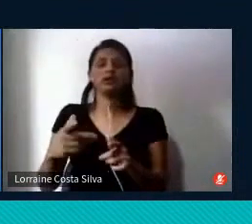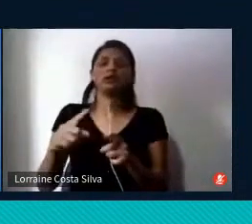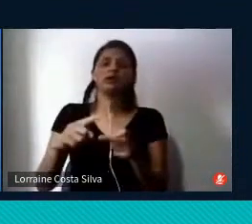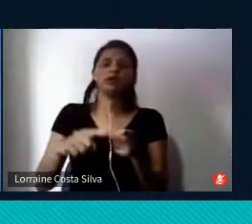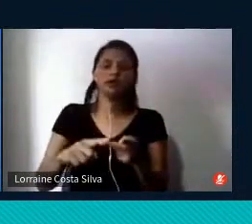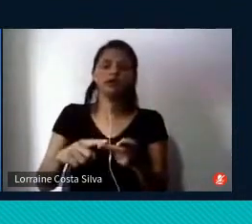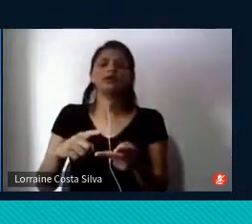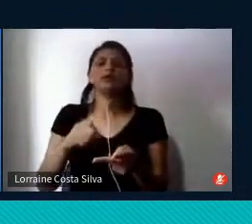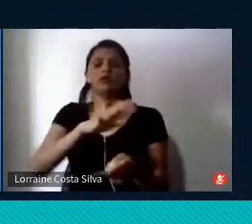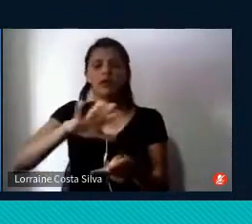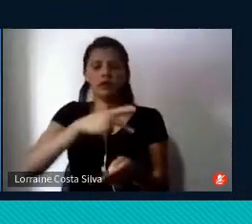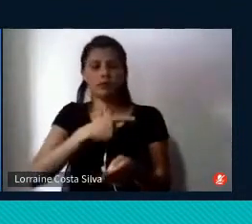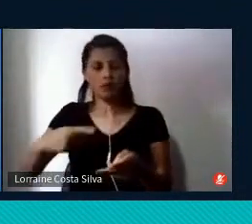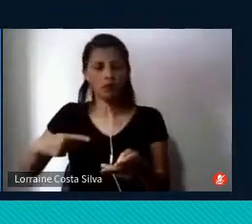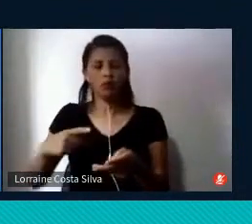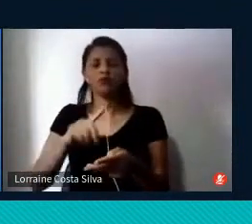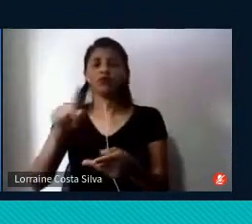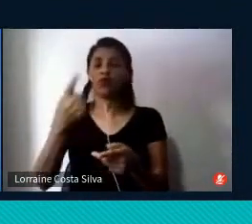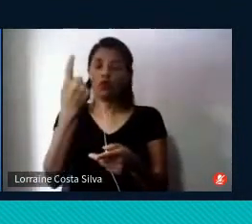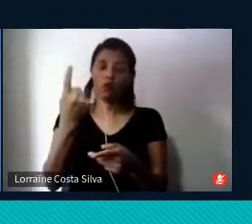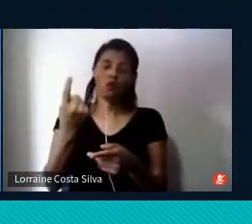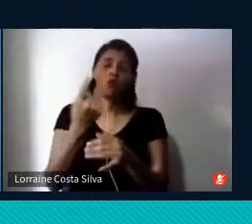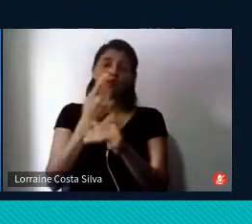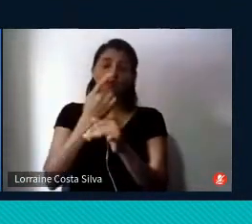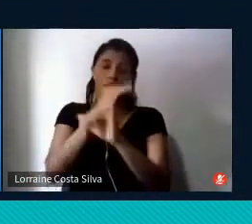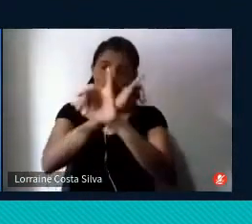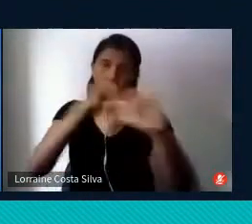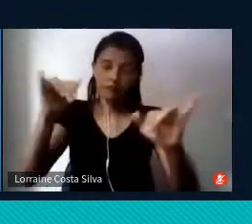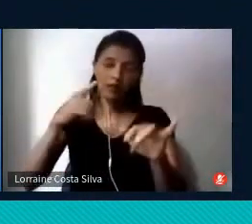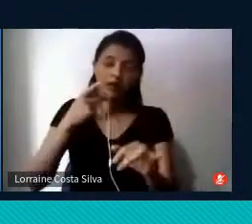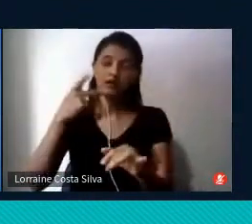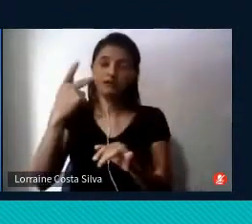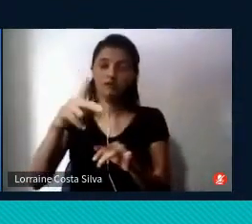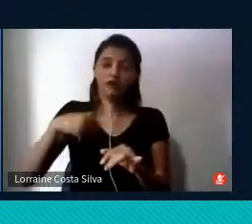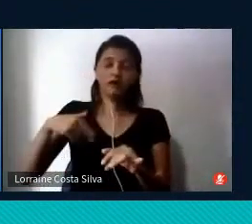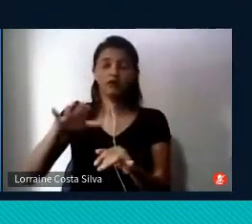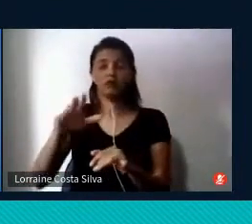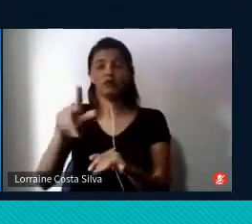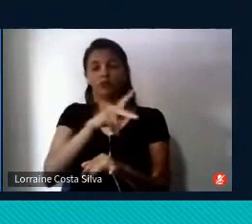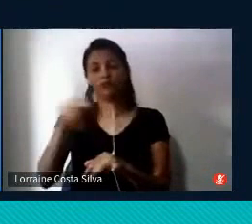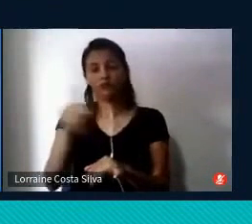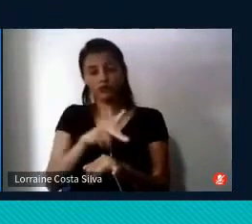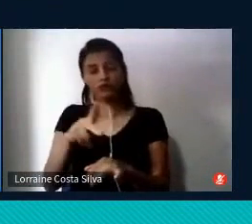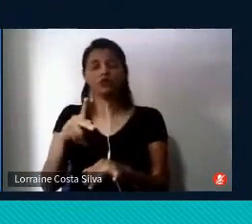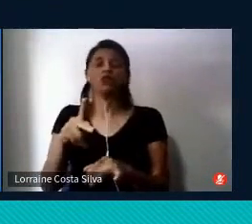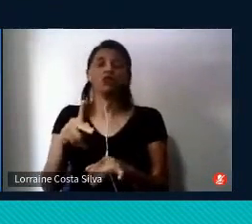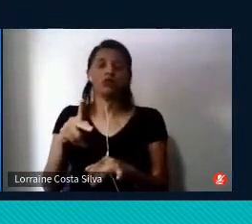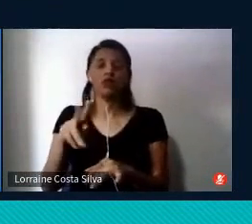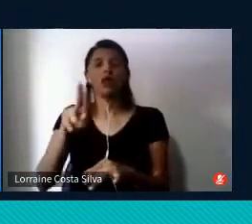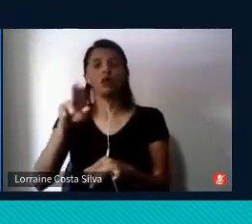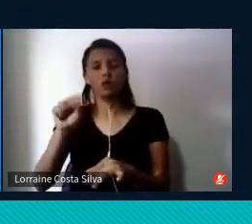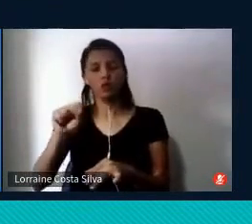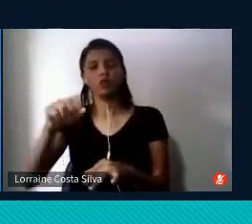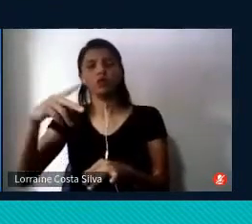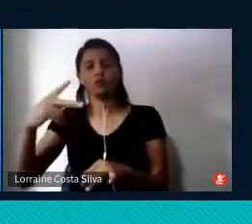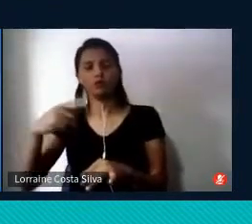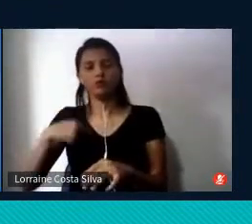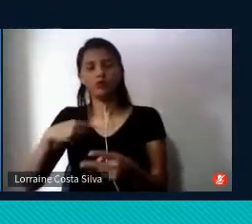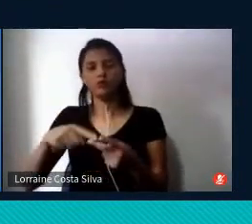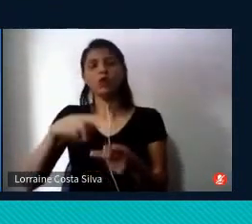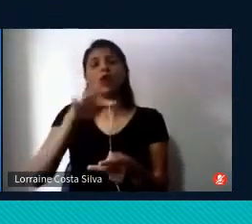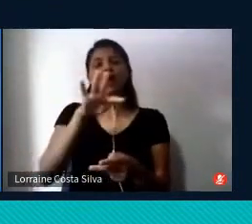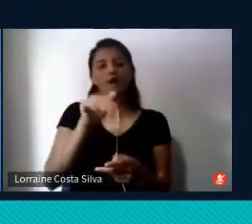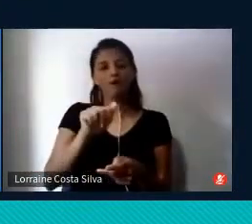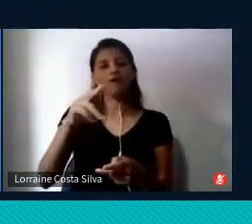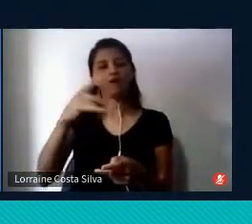mencionam um professor da Faculdade de Medicina da USP, tá, e no caso a Folha, ela vai tratar esse tema